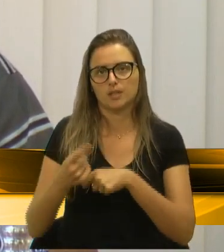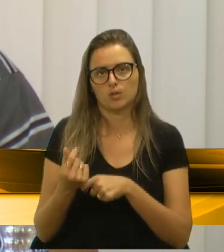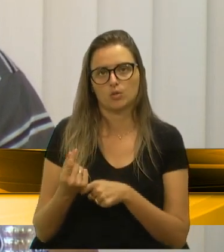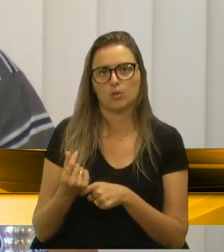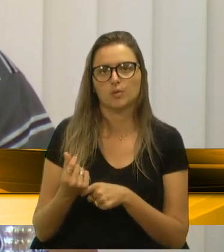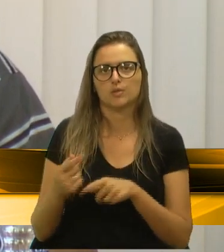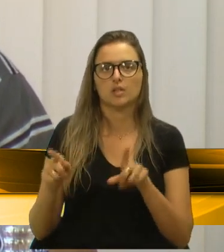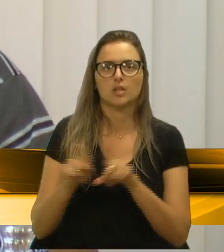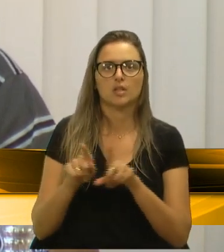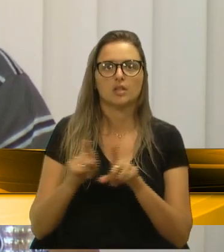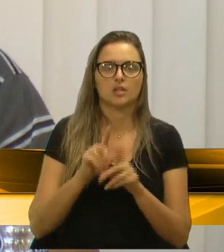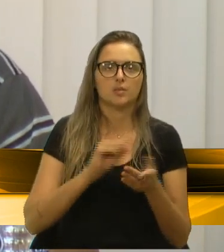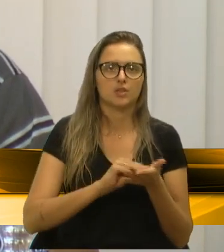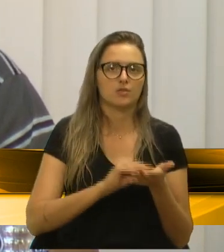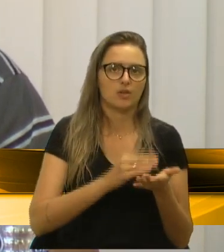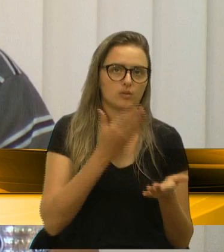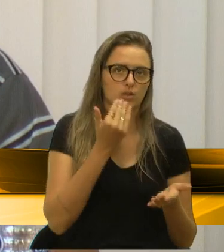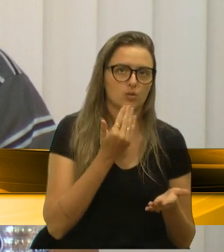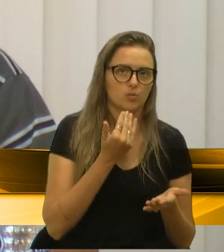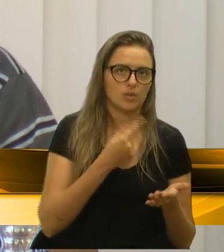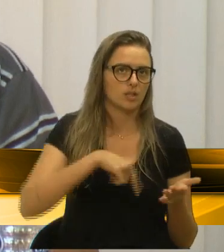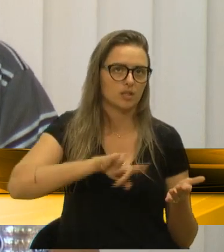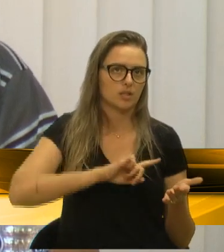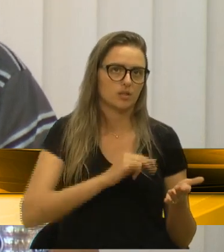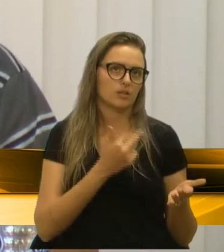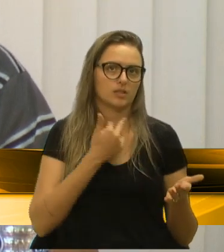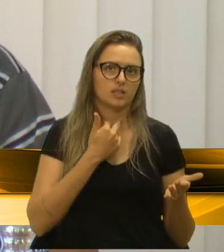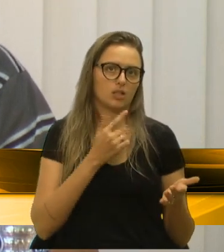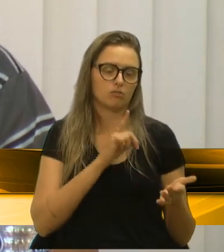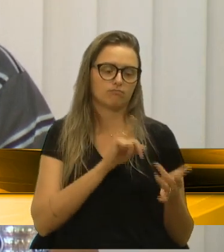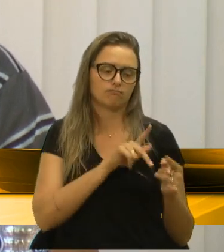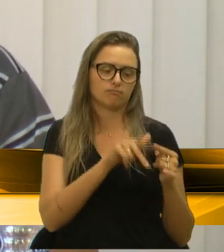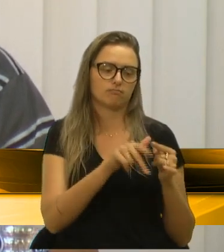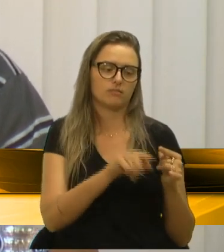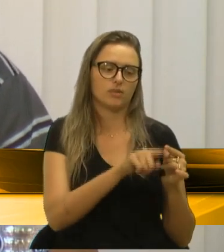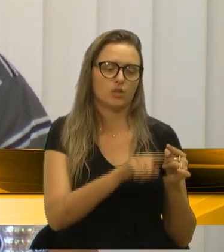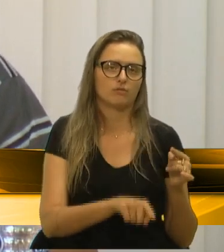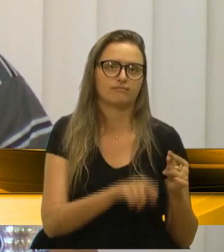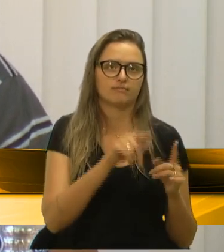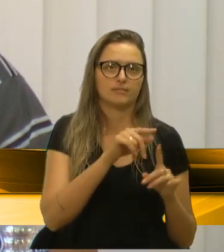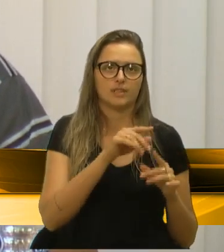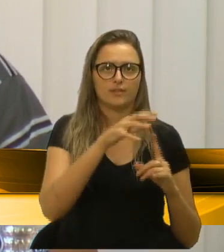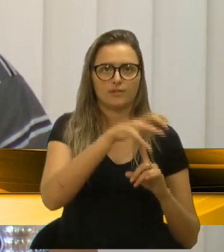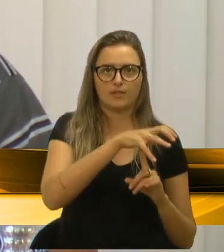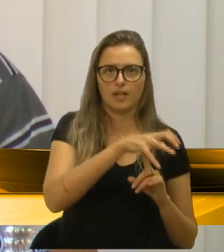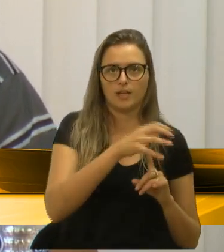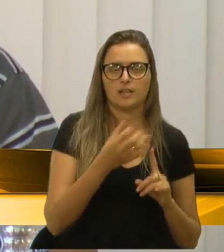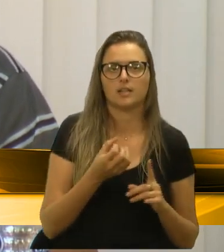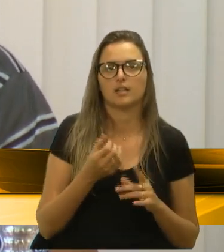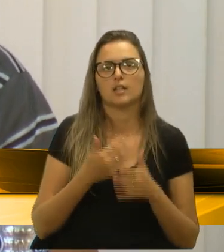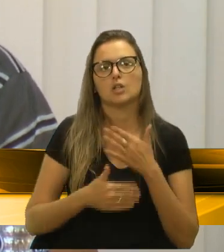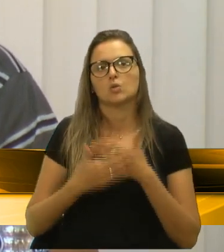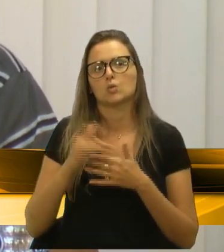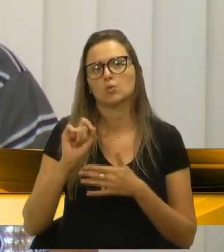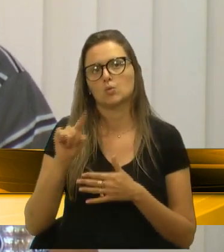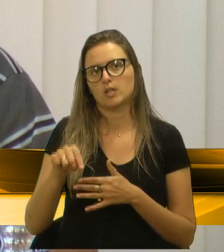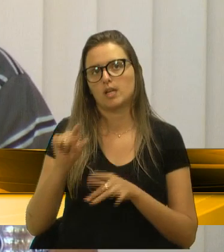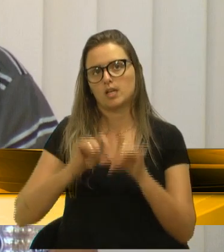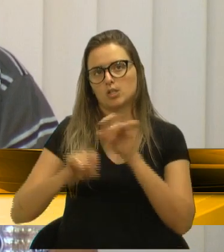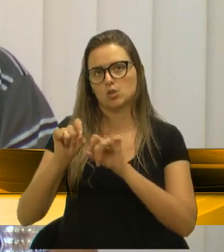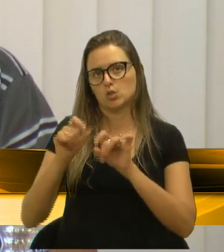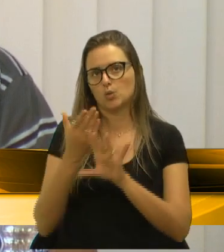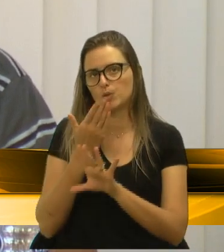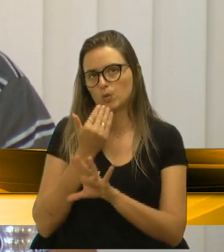de desabastecimento. Então, gente não tem essa ideia de proibir feiras, tudo que relaciona com a